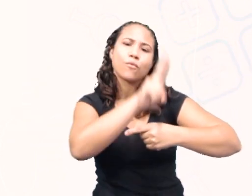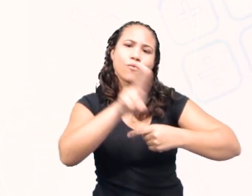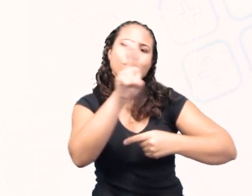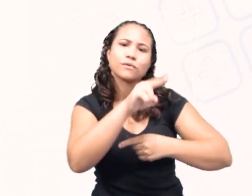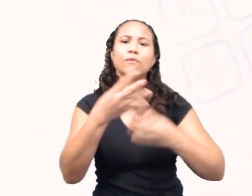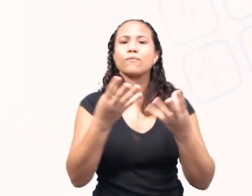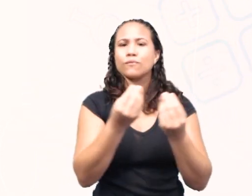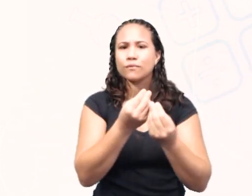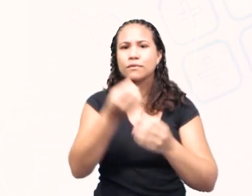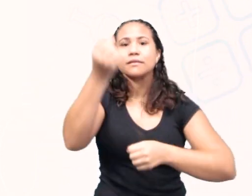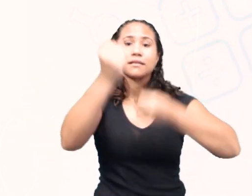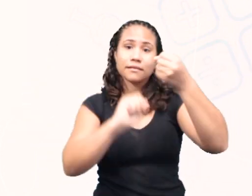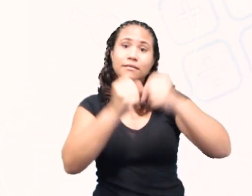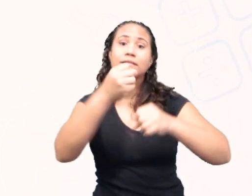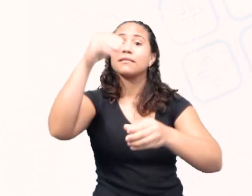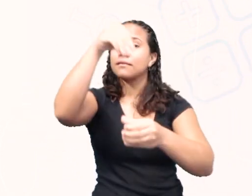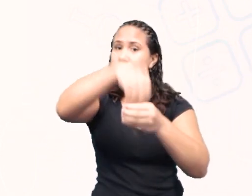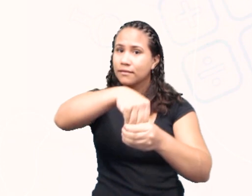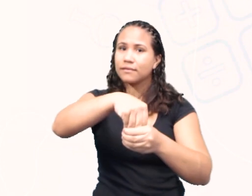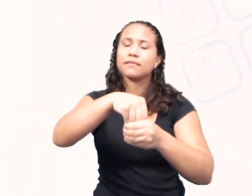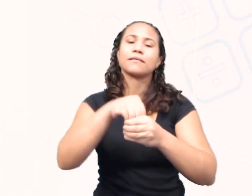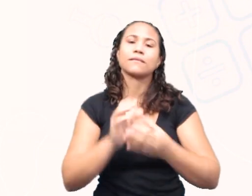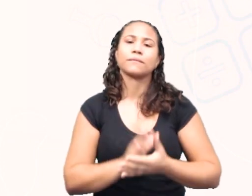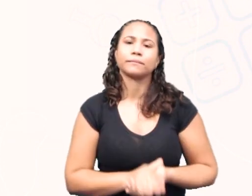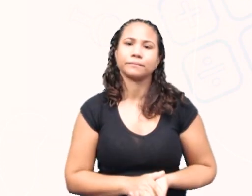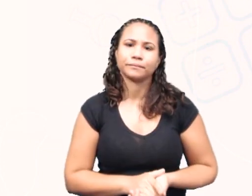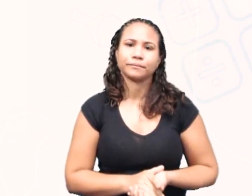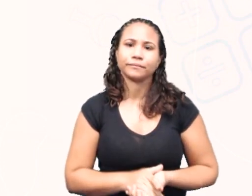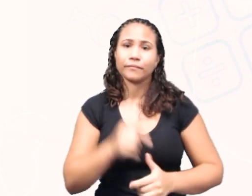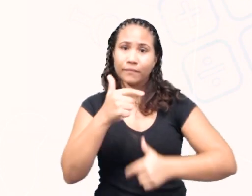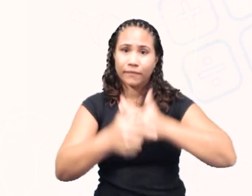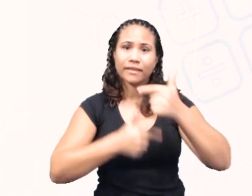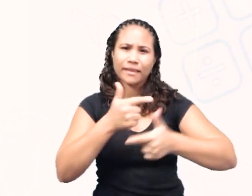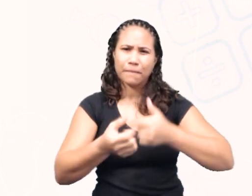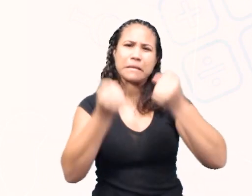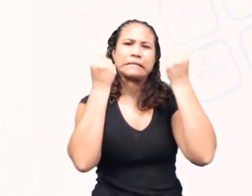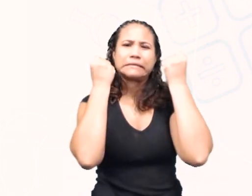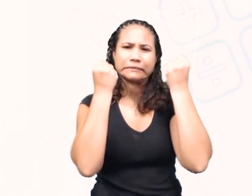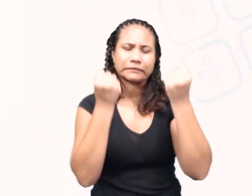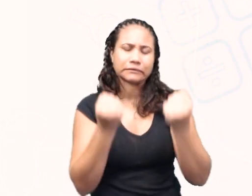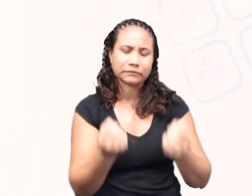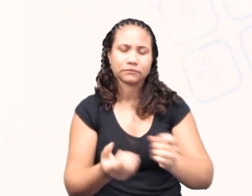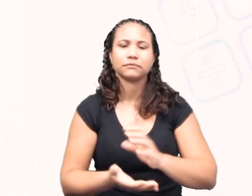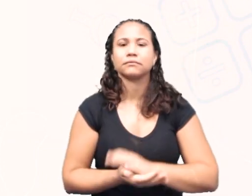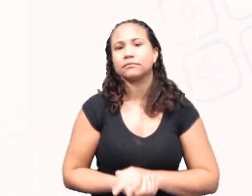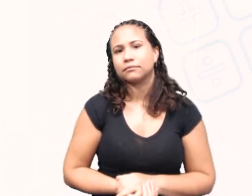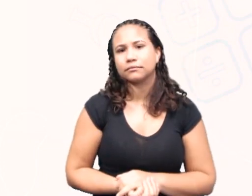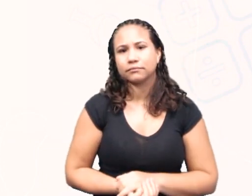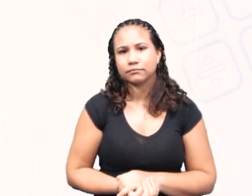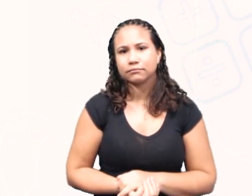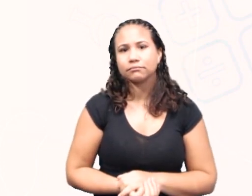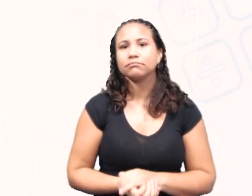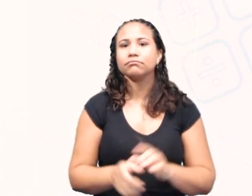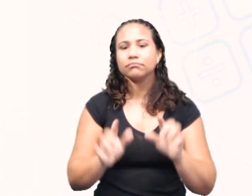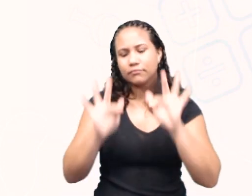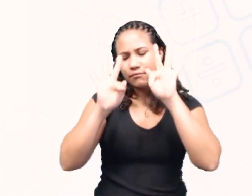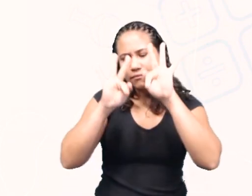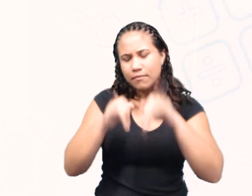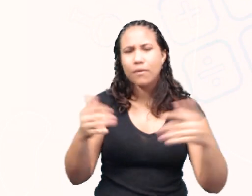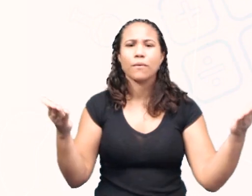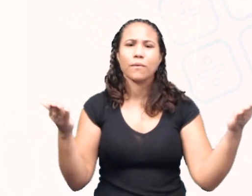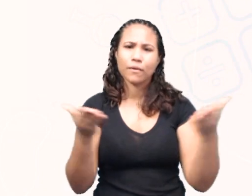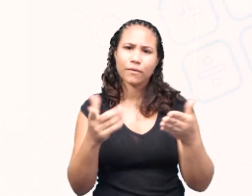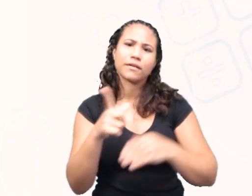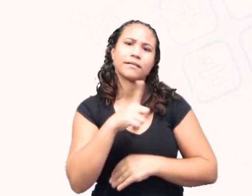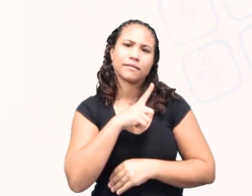utilizadas na indústria de trabalhos mais pesados. E por último, nós